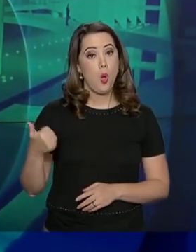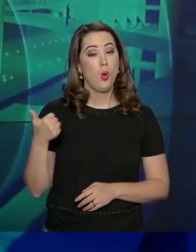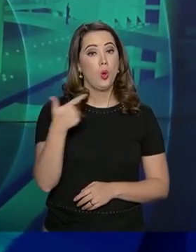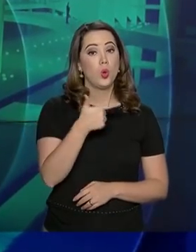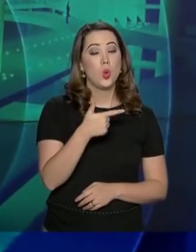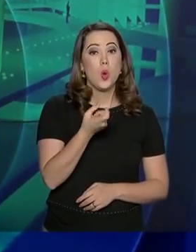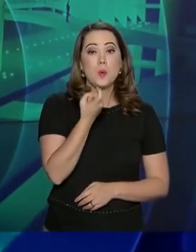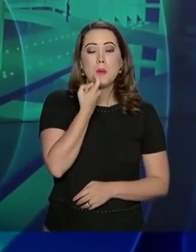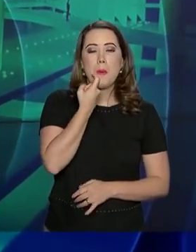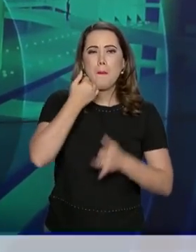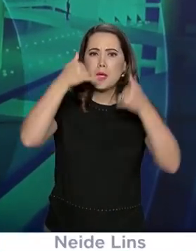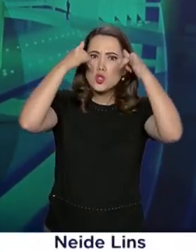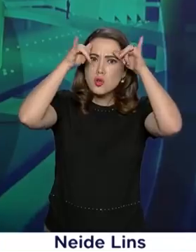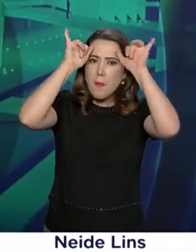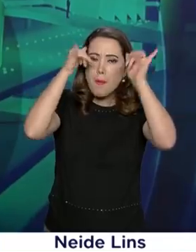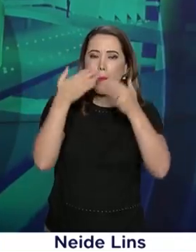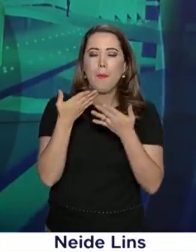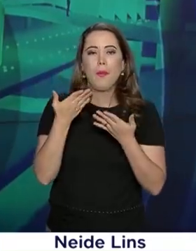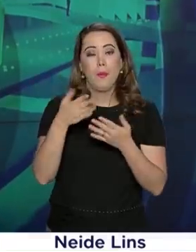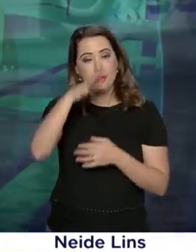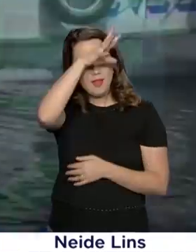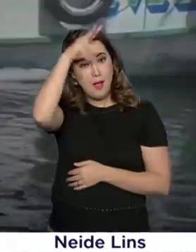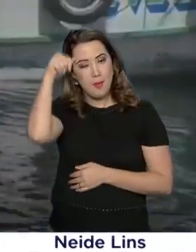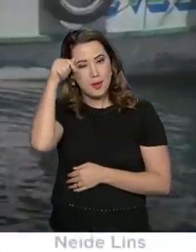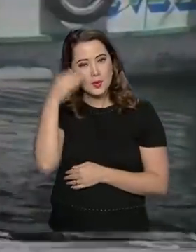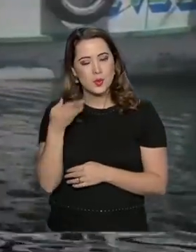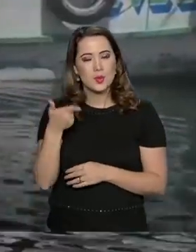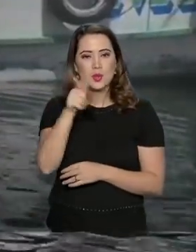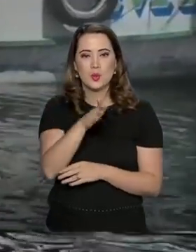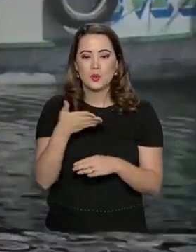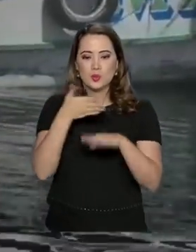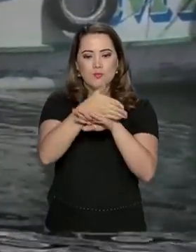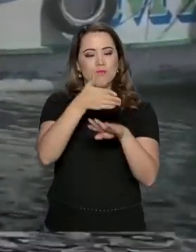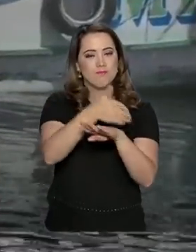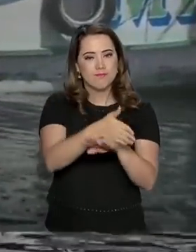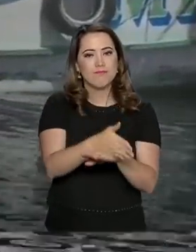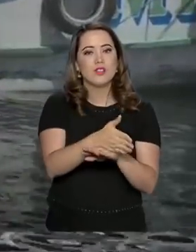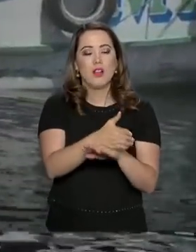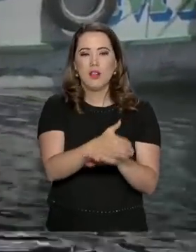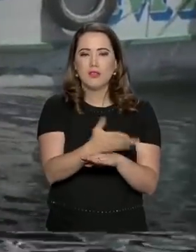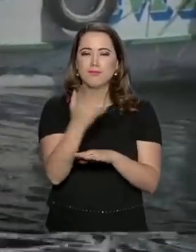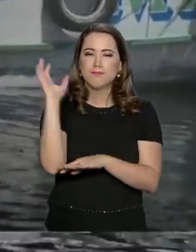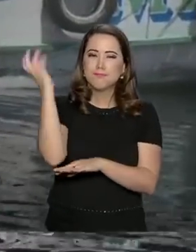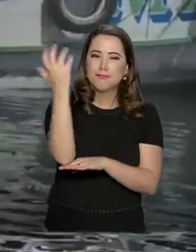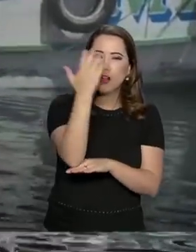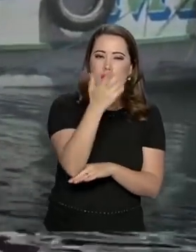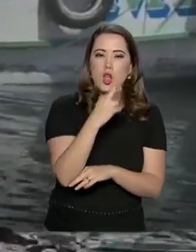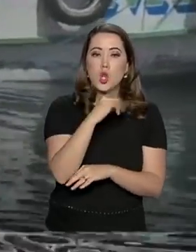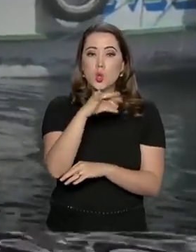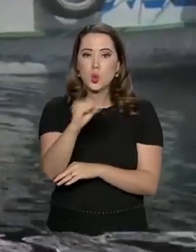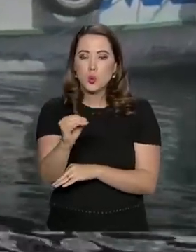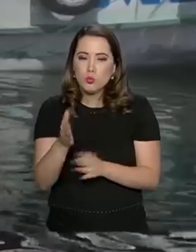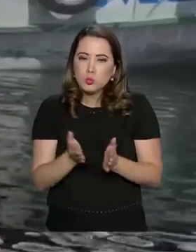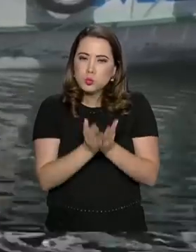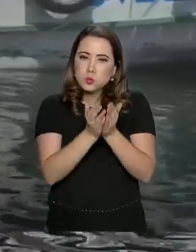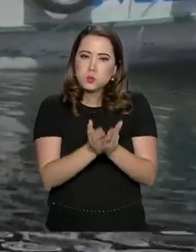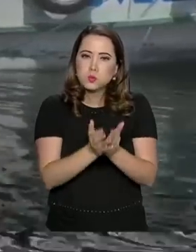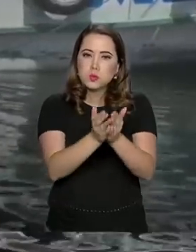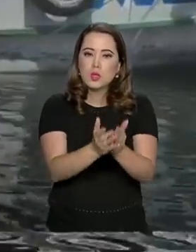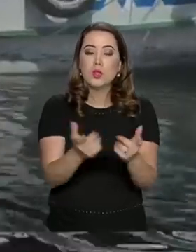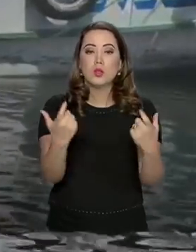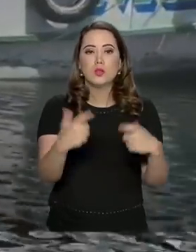Doze peixes bois da Amazônia estão sendo reintroduzidos à natureza em um rio localizado na Reserva de Desenvolvimento